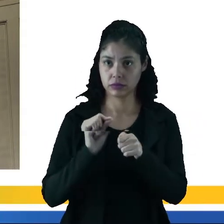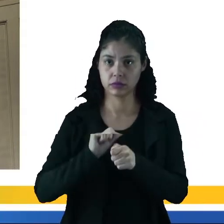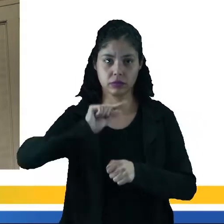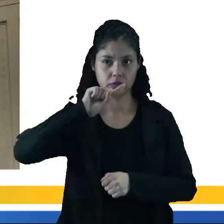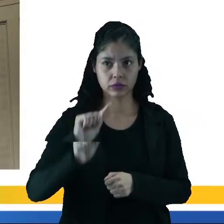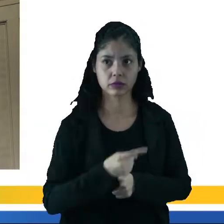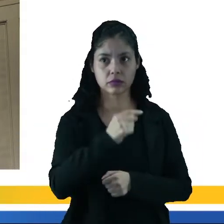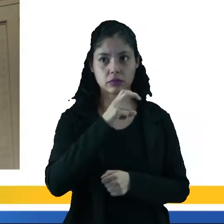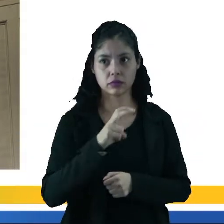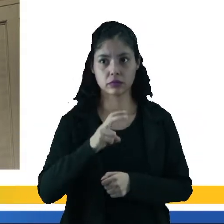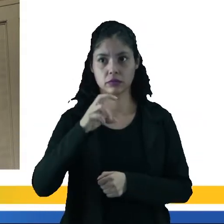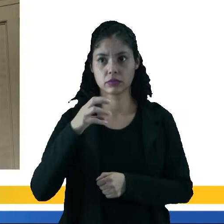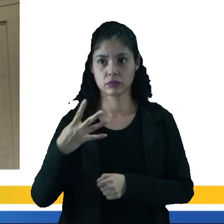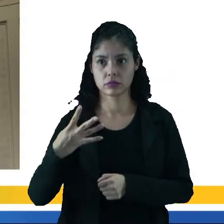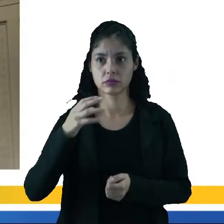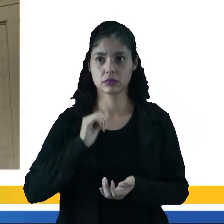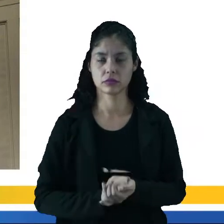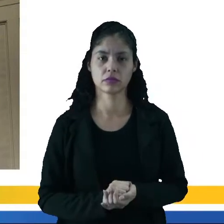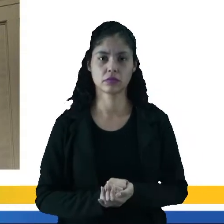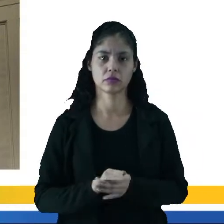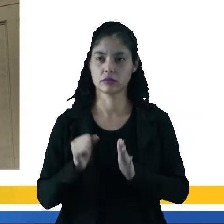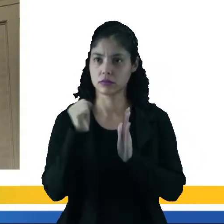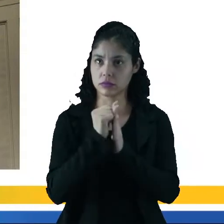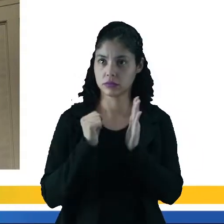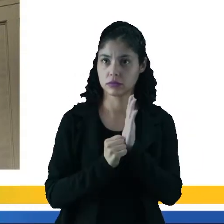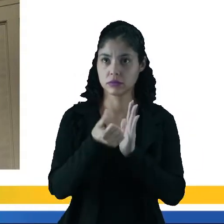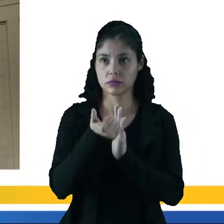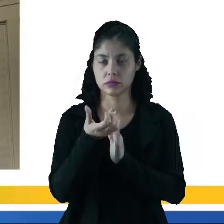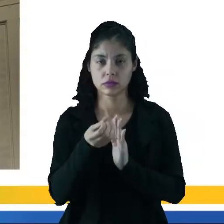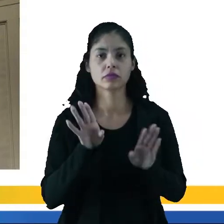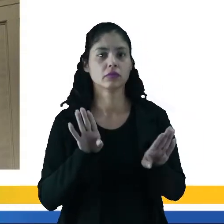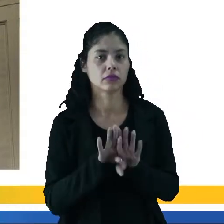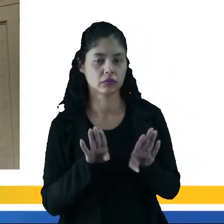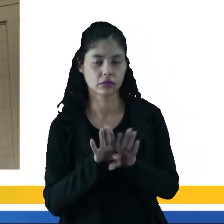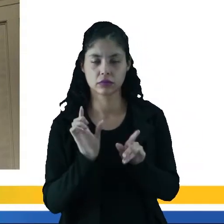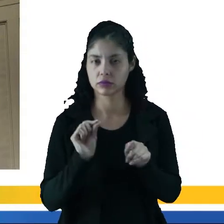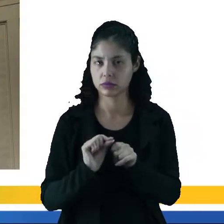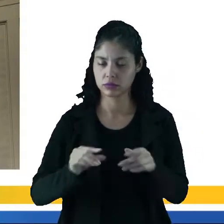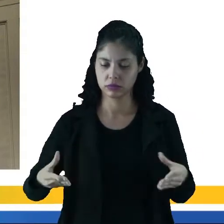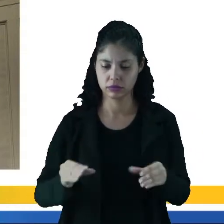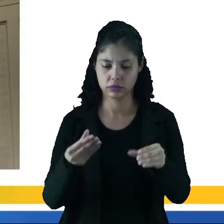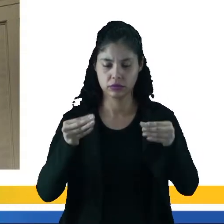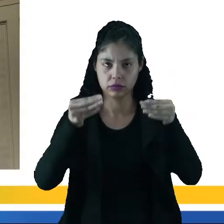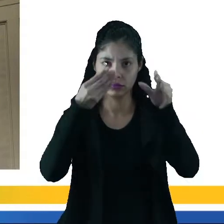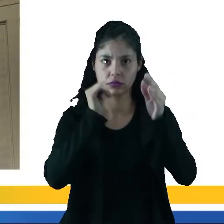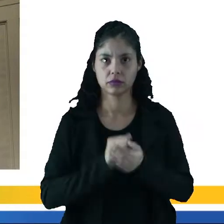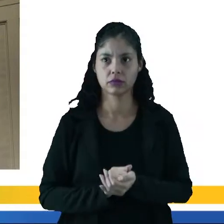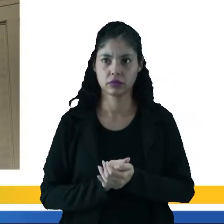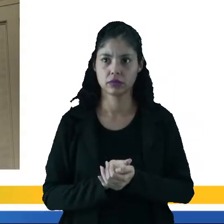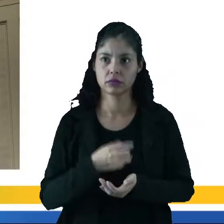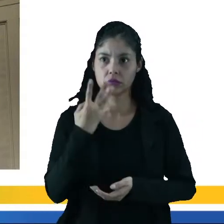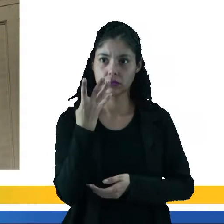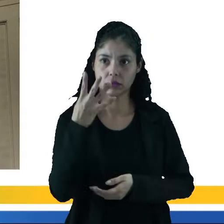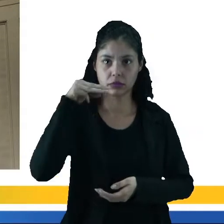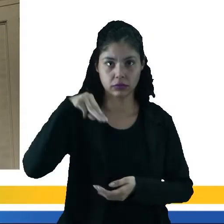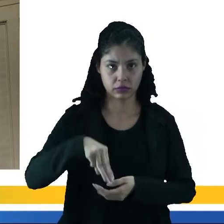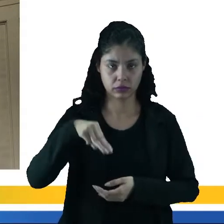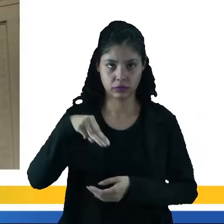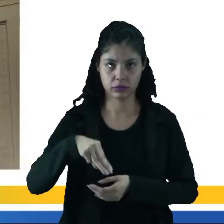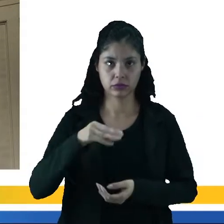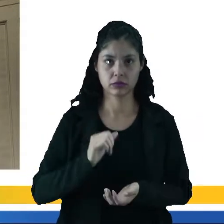em 1504, então em pleno século XVI, também feita de mármore, e mede 4